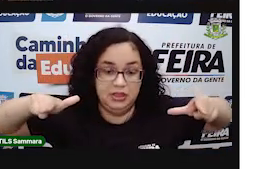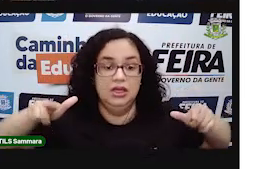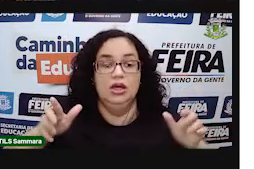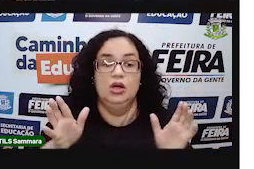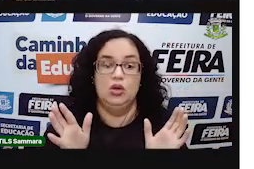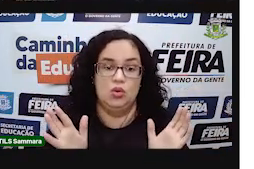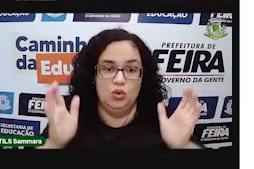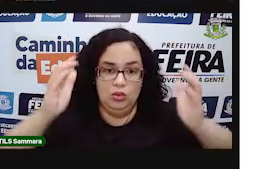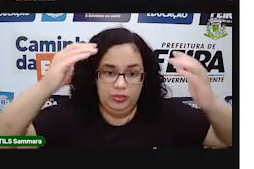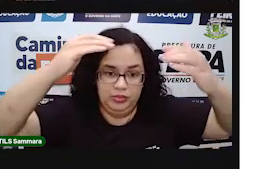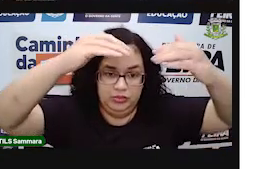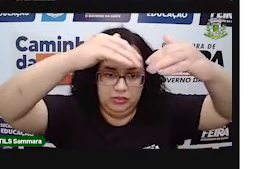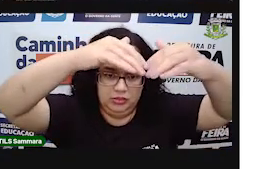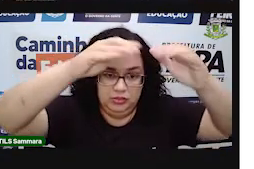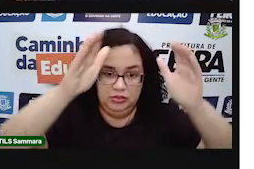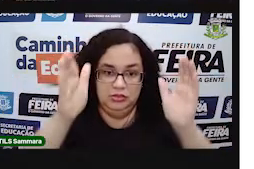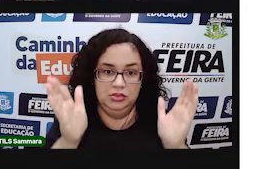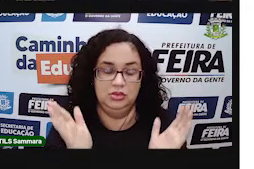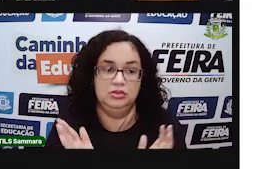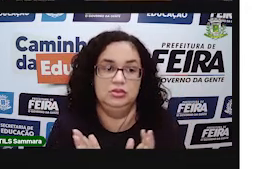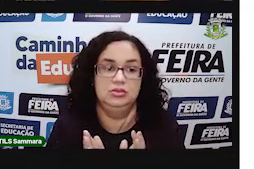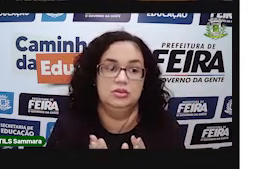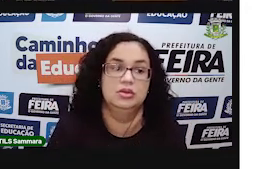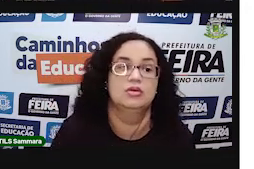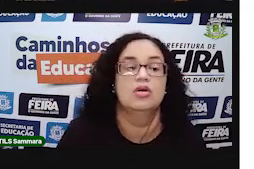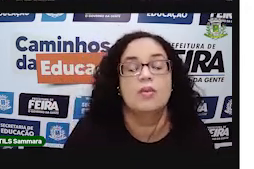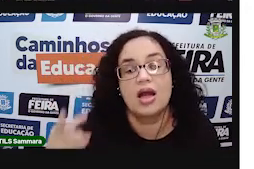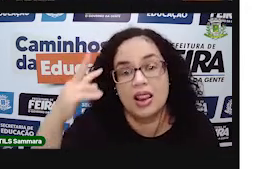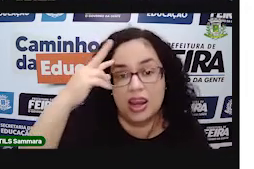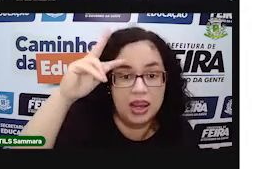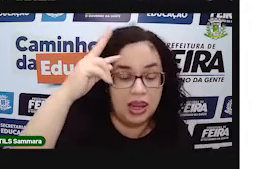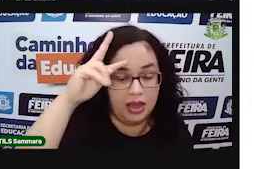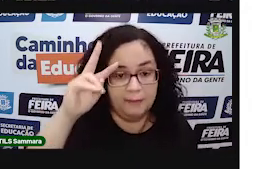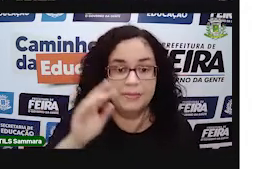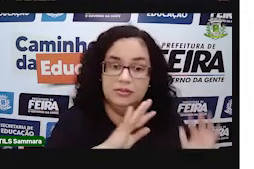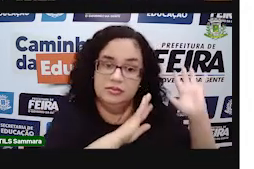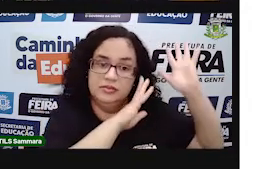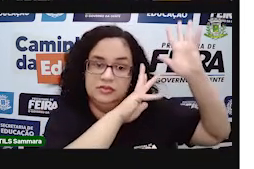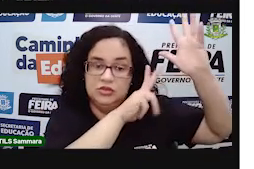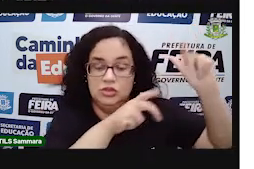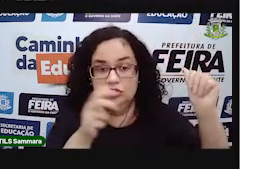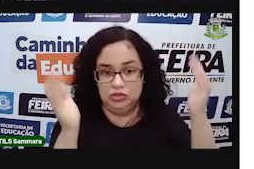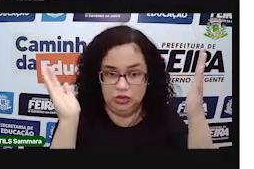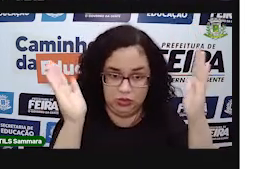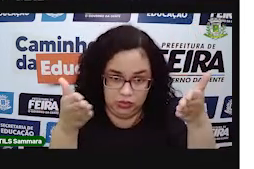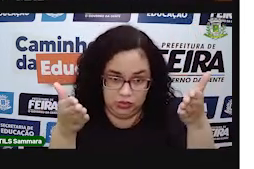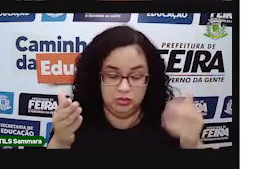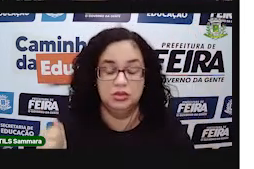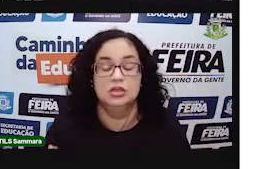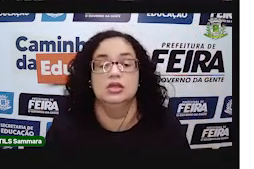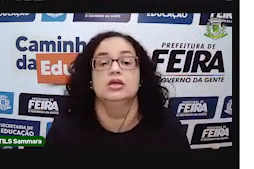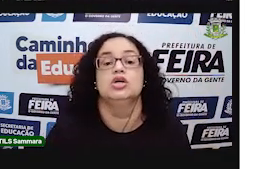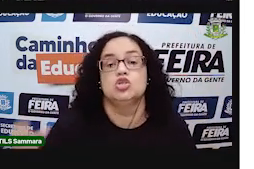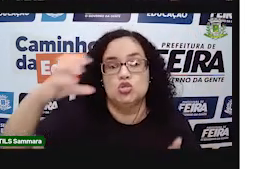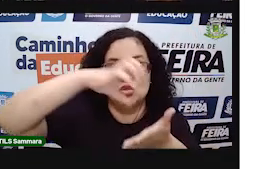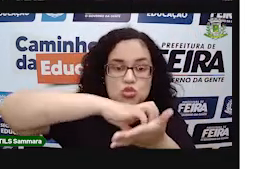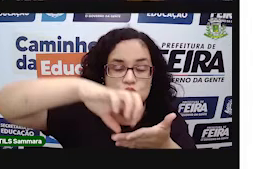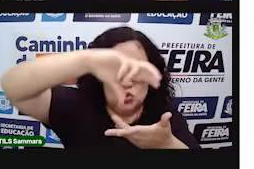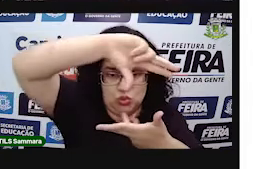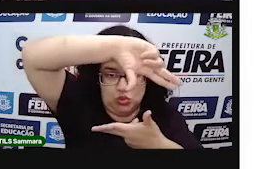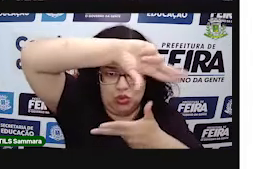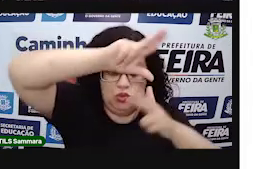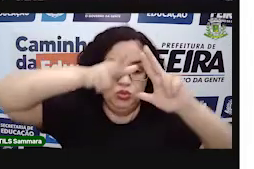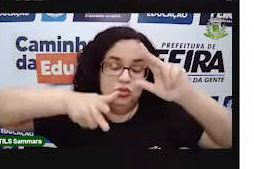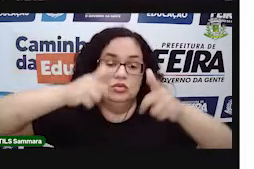redondos vai ter pelo menos uma parte arredondada. Então, vamos dar uma revisadinha aqui agora? Então, sólido geométrico